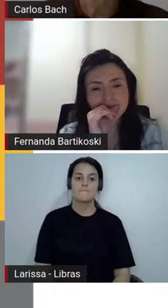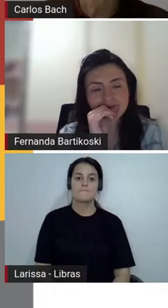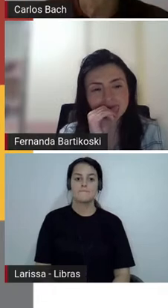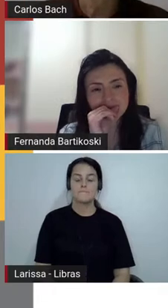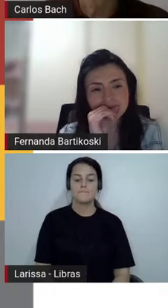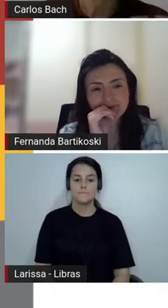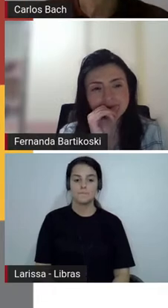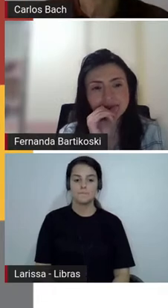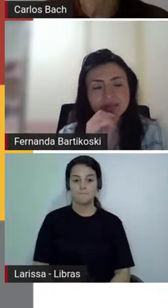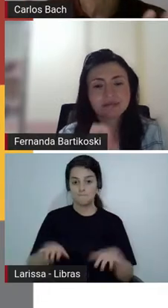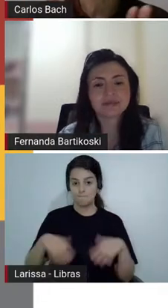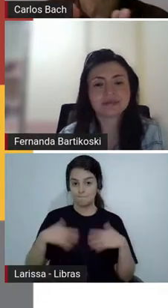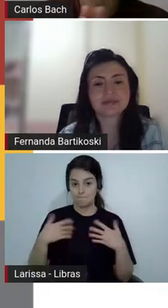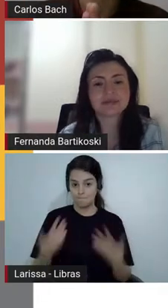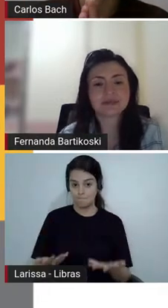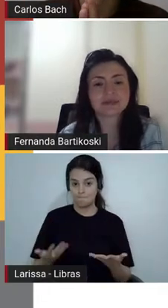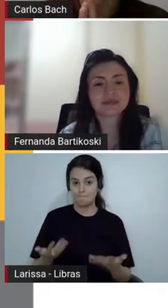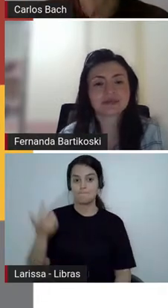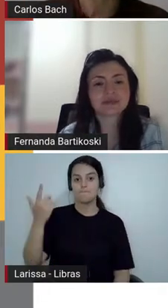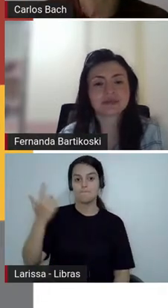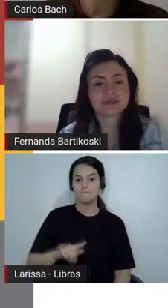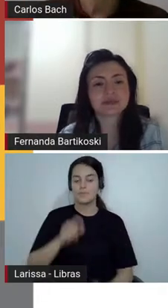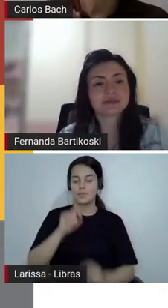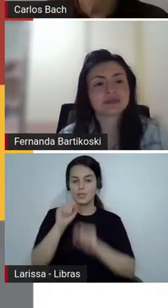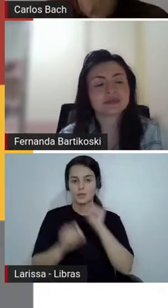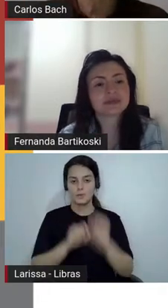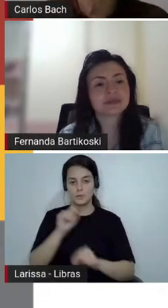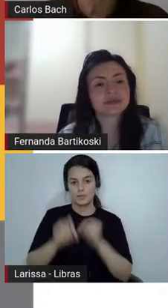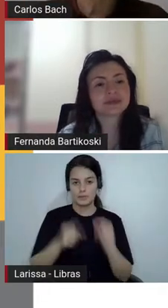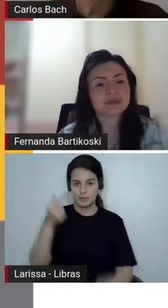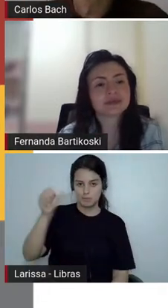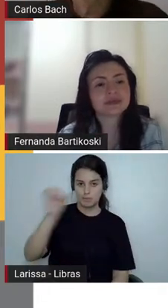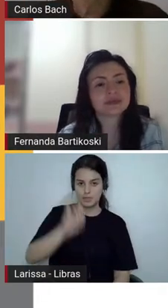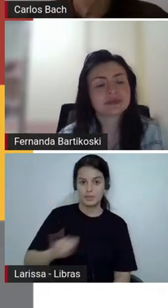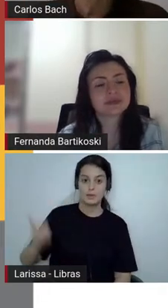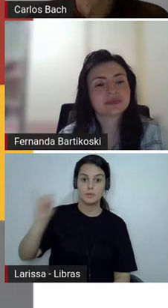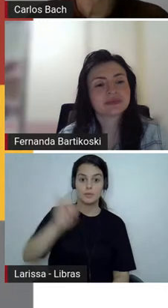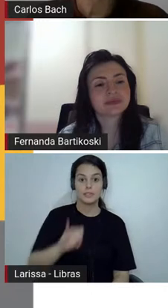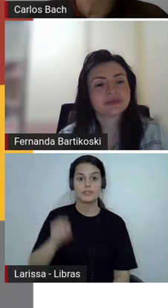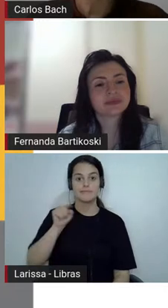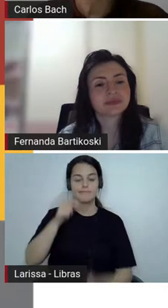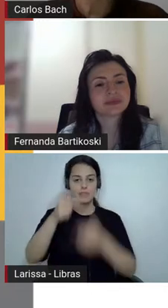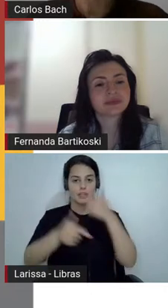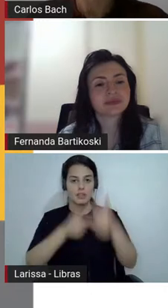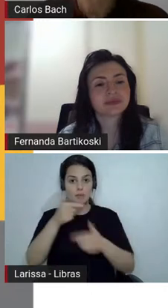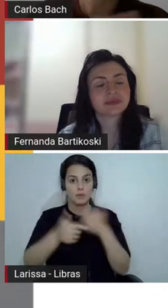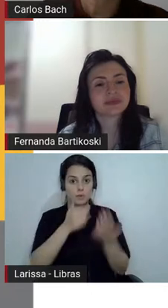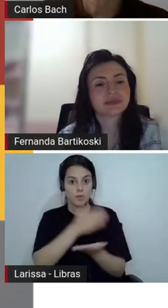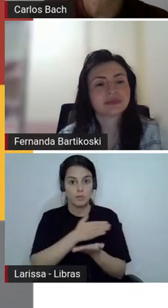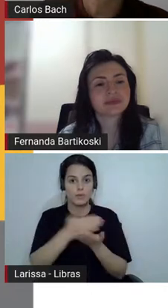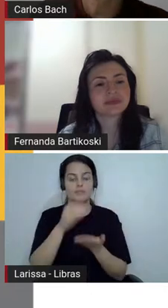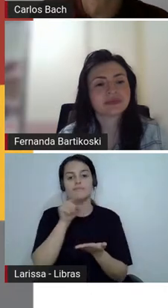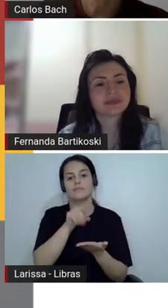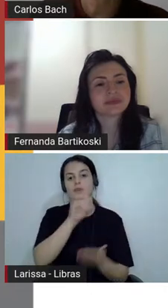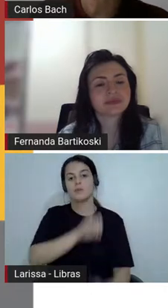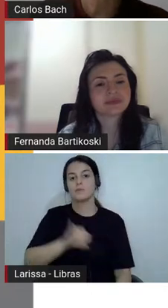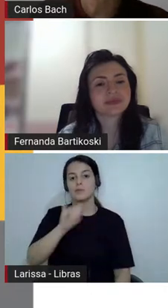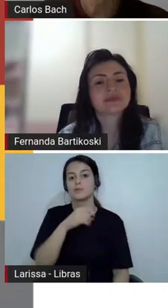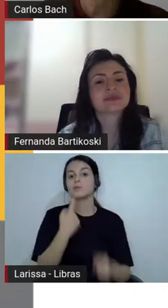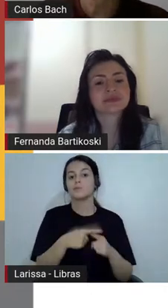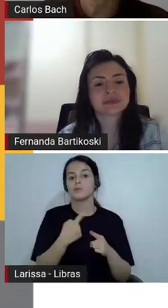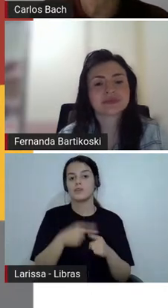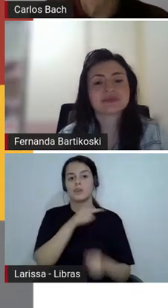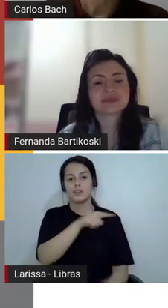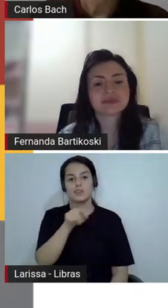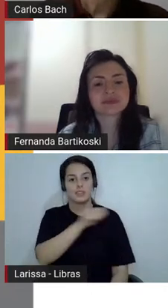aqui de novo importante esse trabalho em todo o tório é importante a fim de propiciar aos estudantes o ambiente para a leitura do texto literário isso a gente